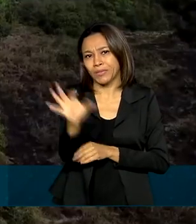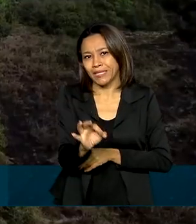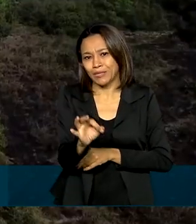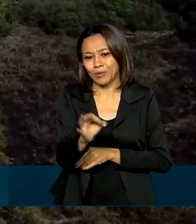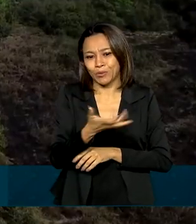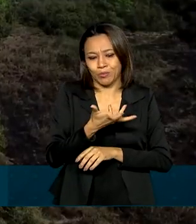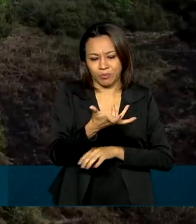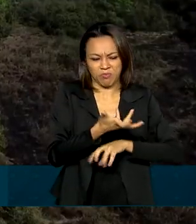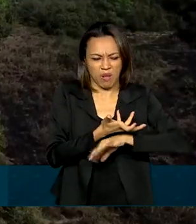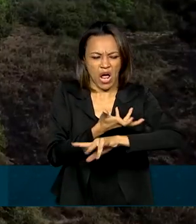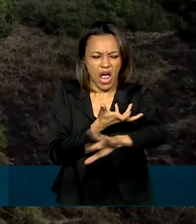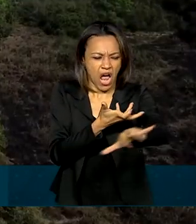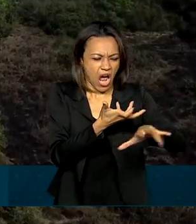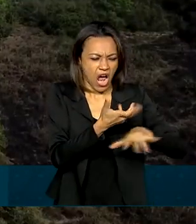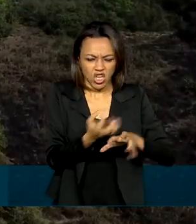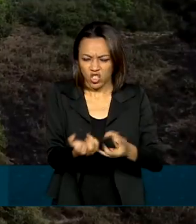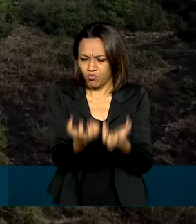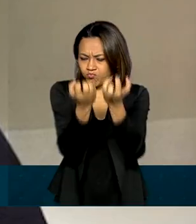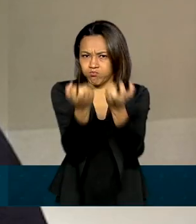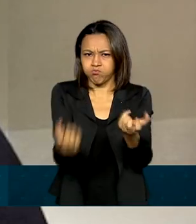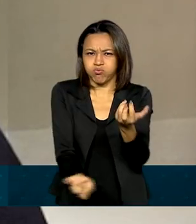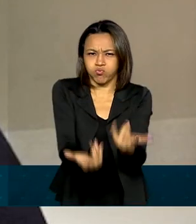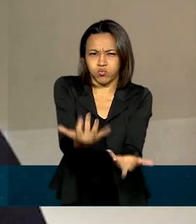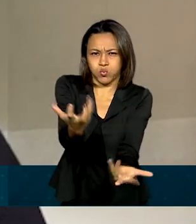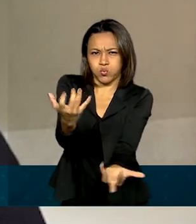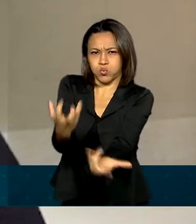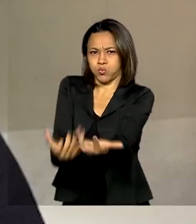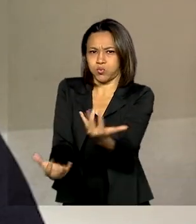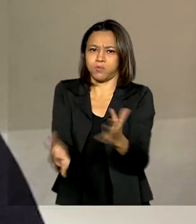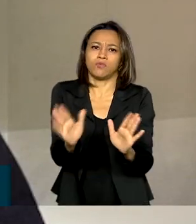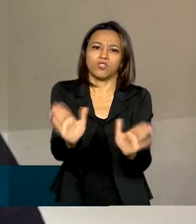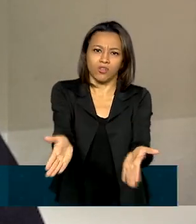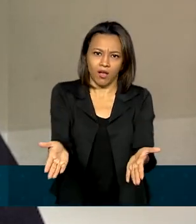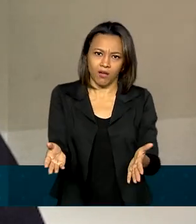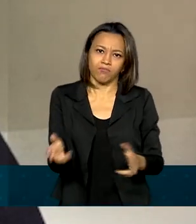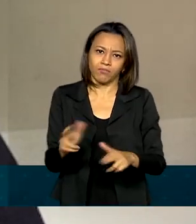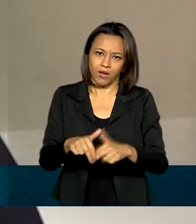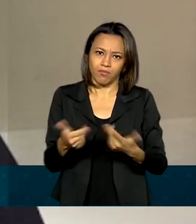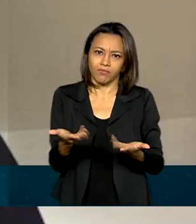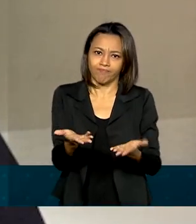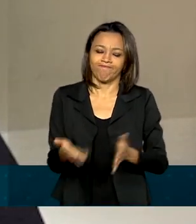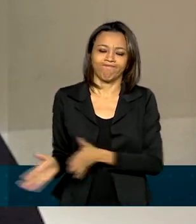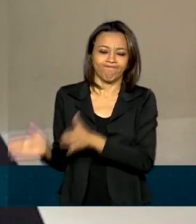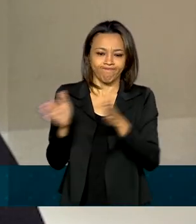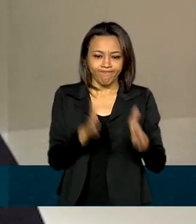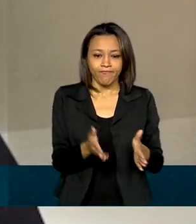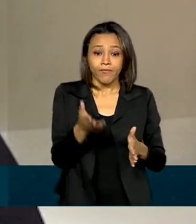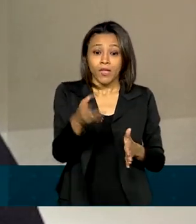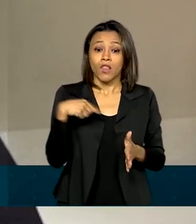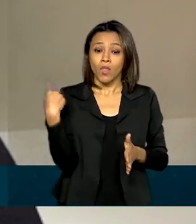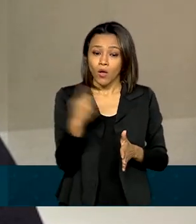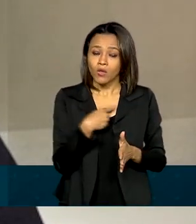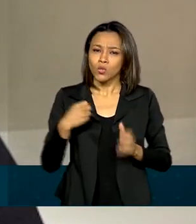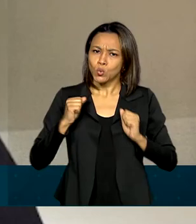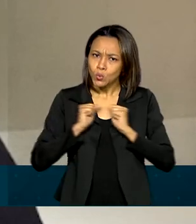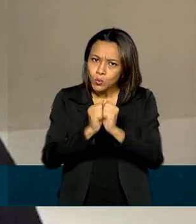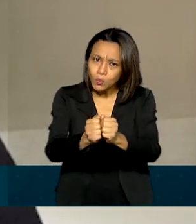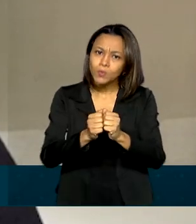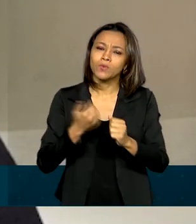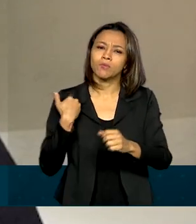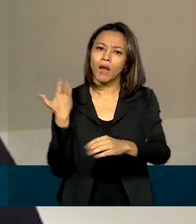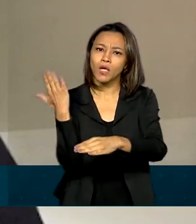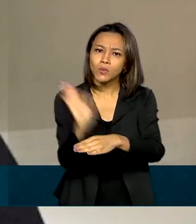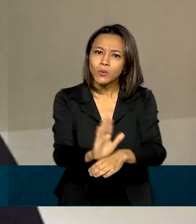já foram consumidos pelo fogo. A integração de esforços é fundamental e nós estamos juntos para ajudar